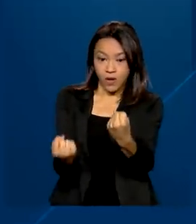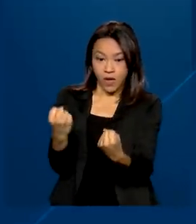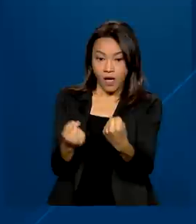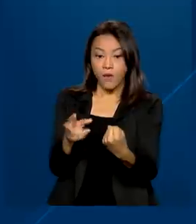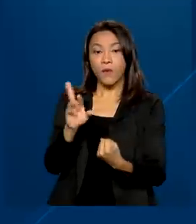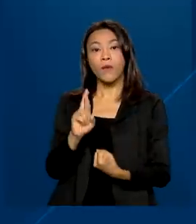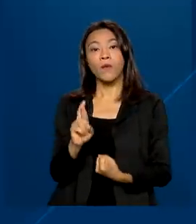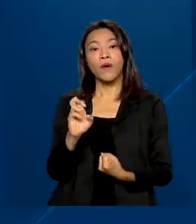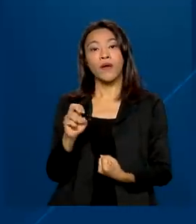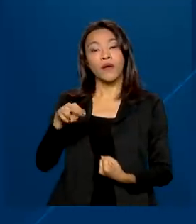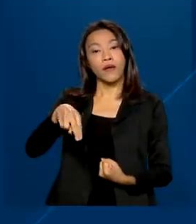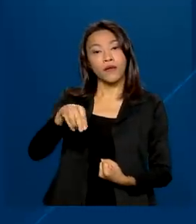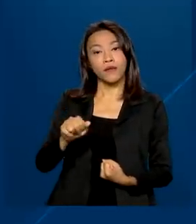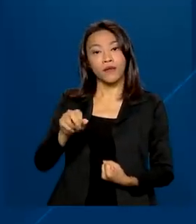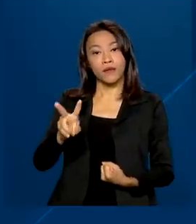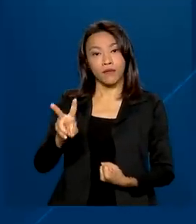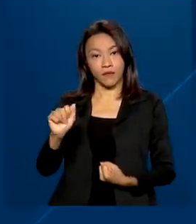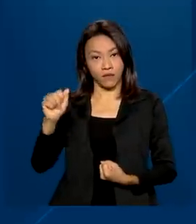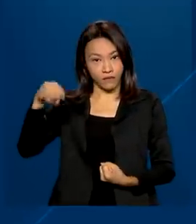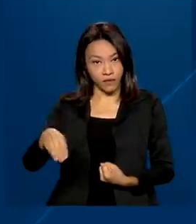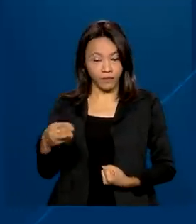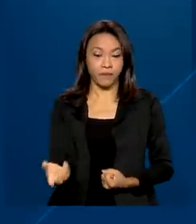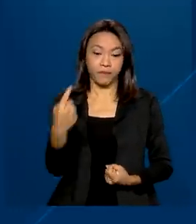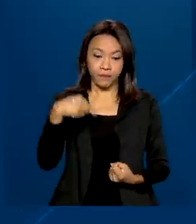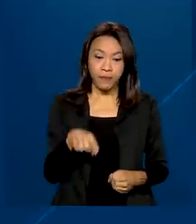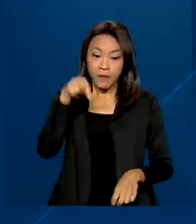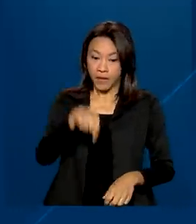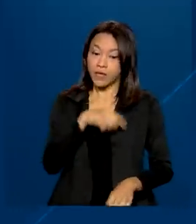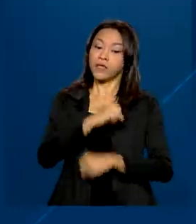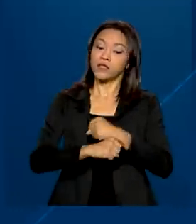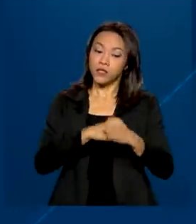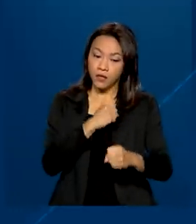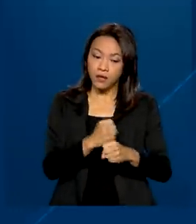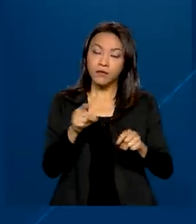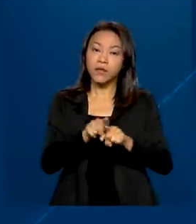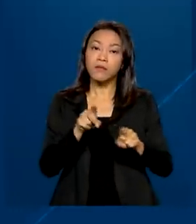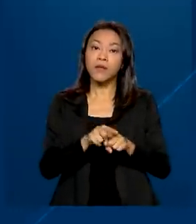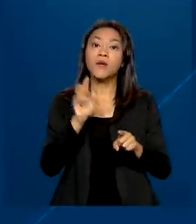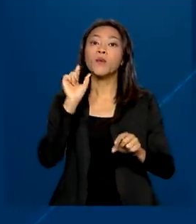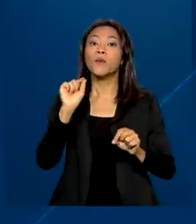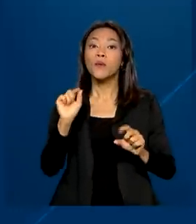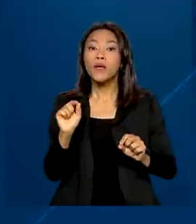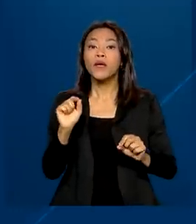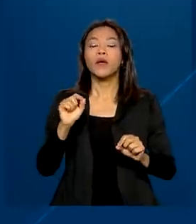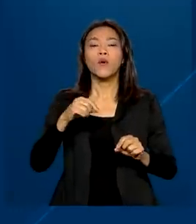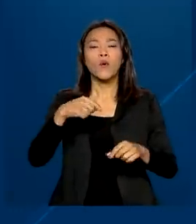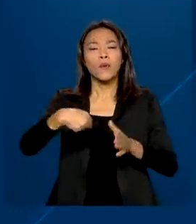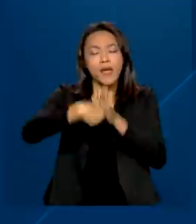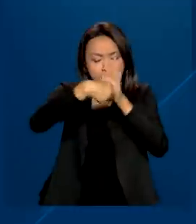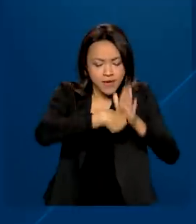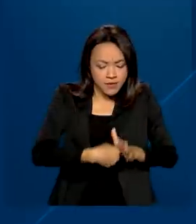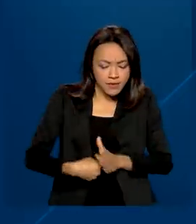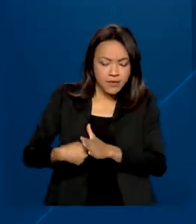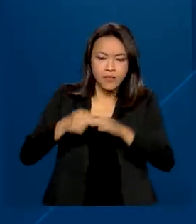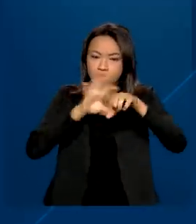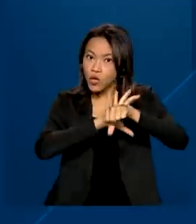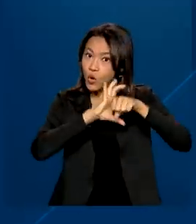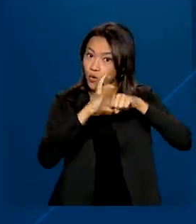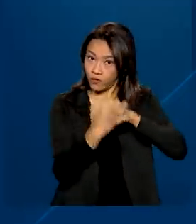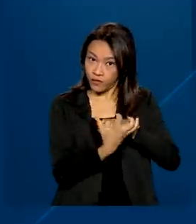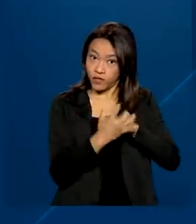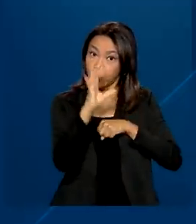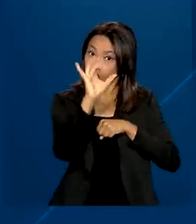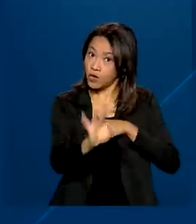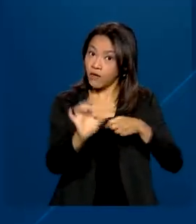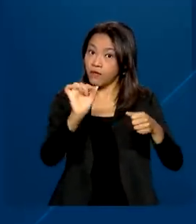Direitos. E será possível este ano deduzir gastos com exames de Covid, mas apenas os feitos em